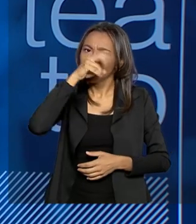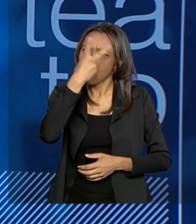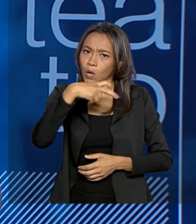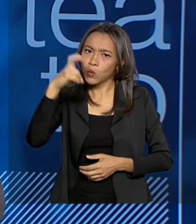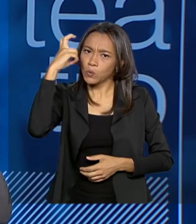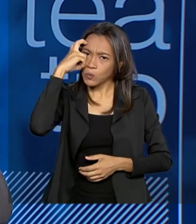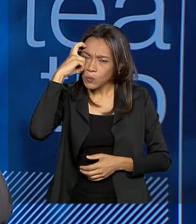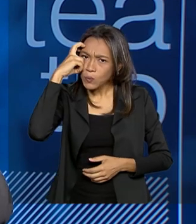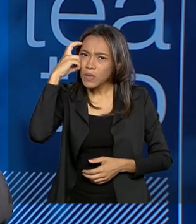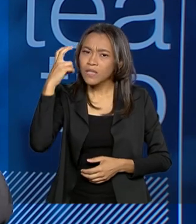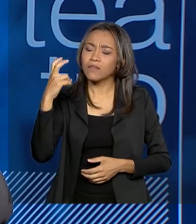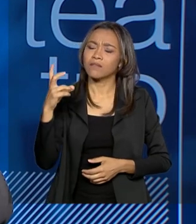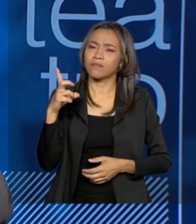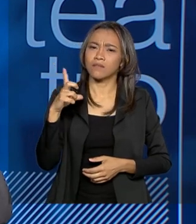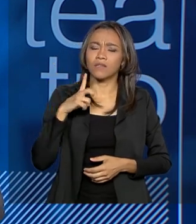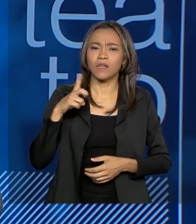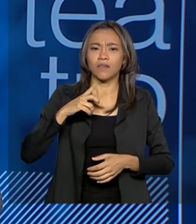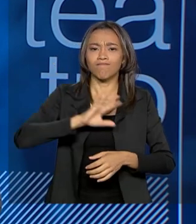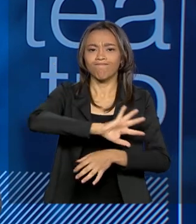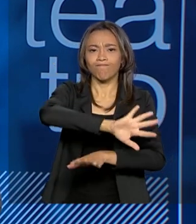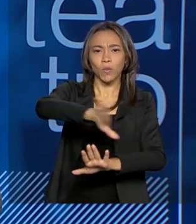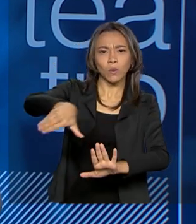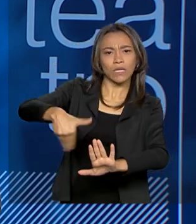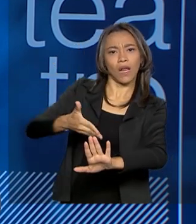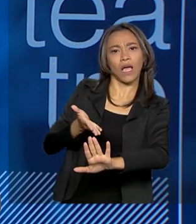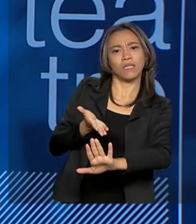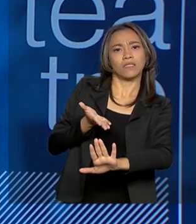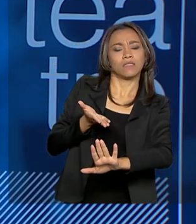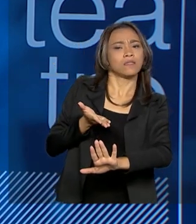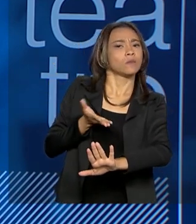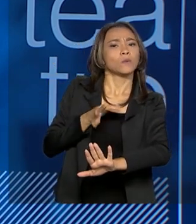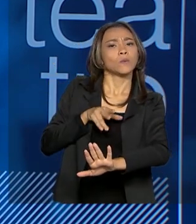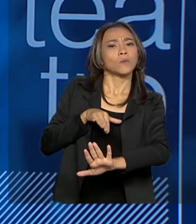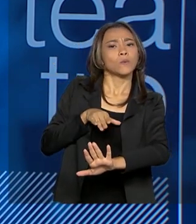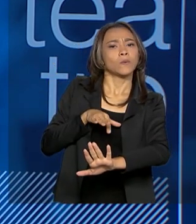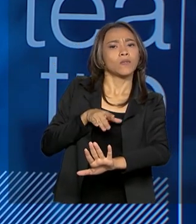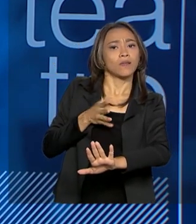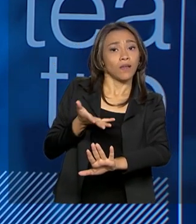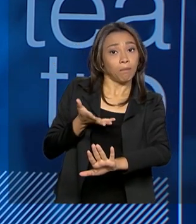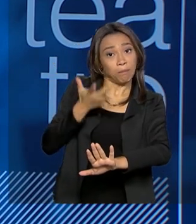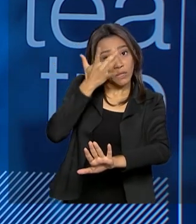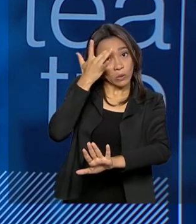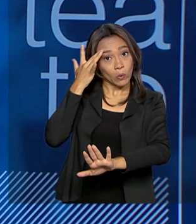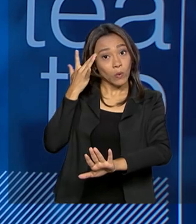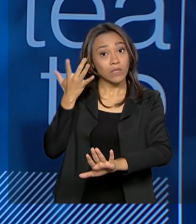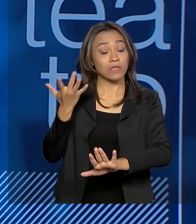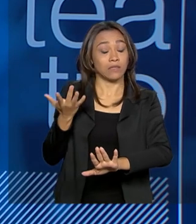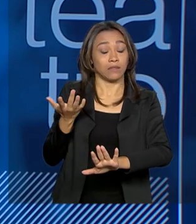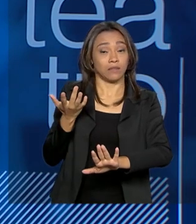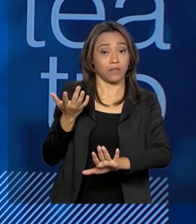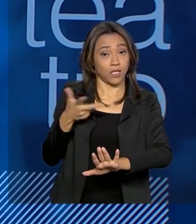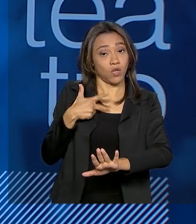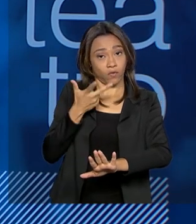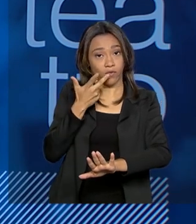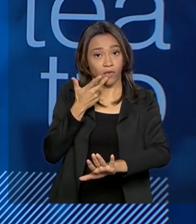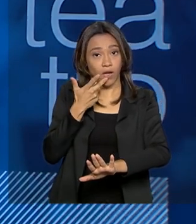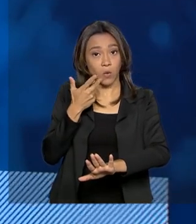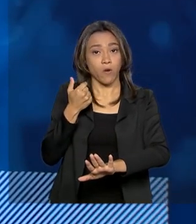dominada, tão aparelhada por indivíduos que fazem, repito,